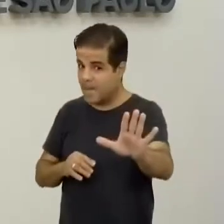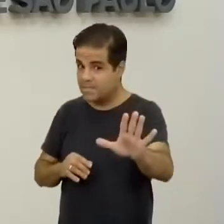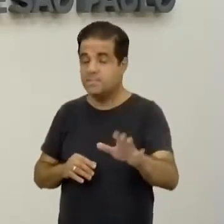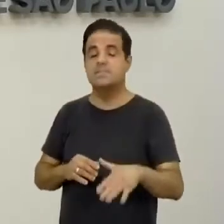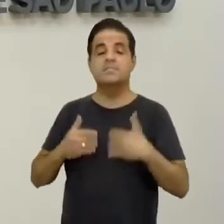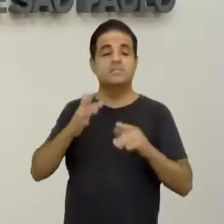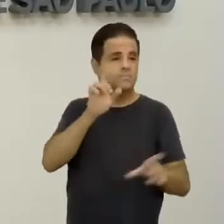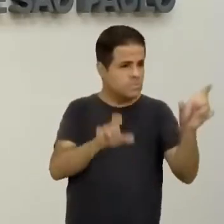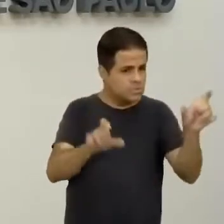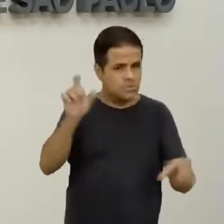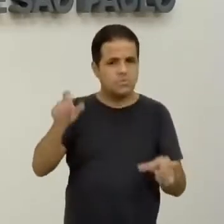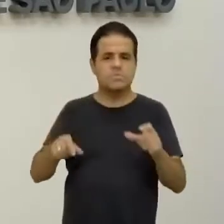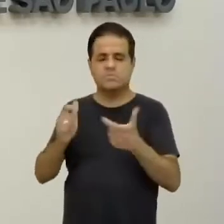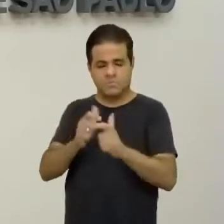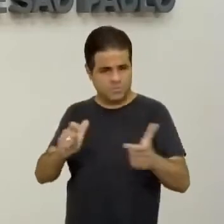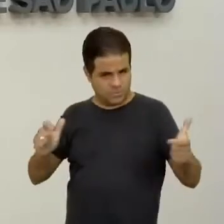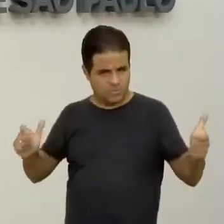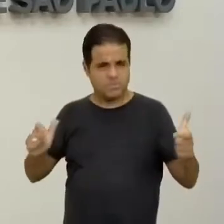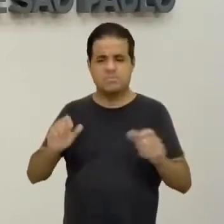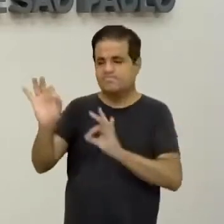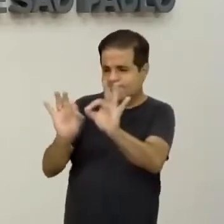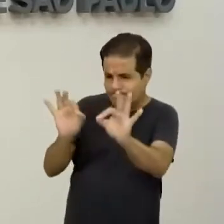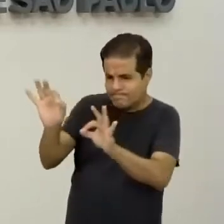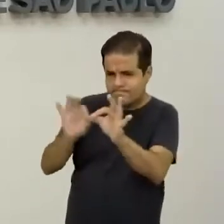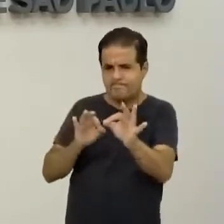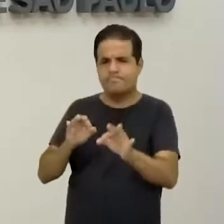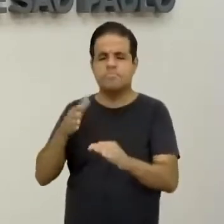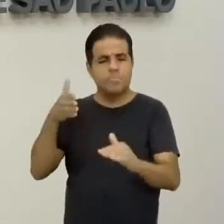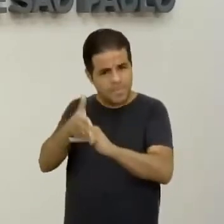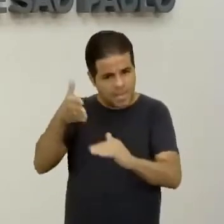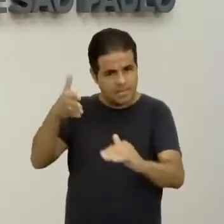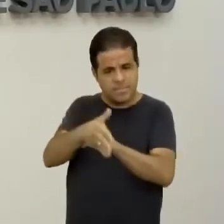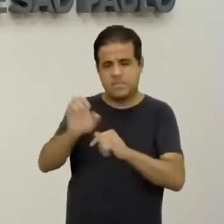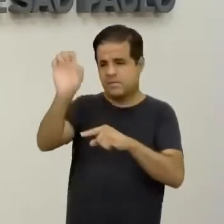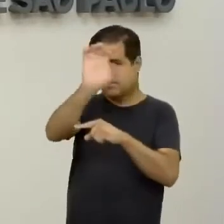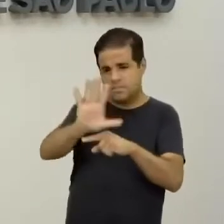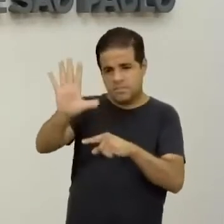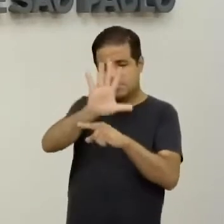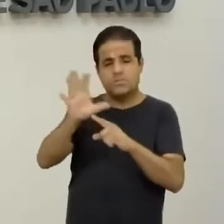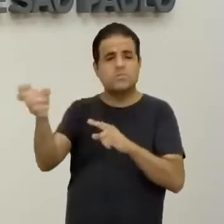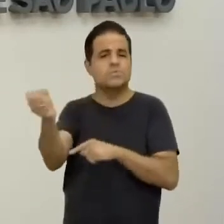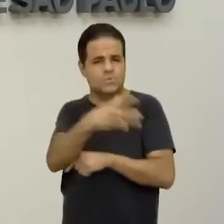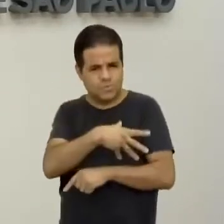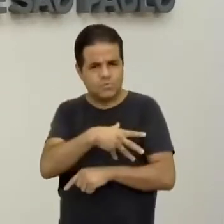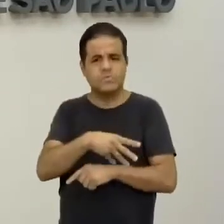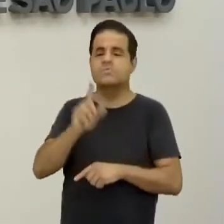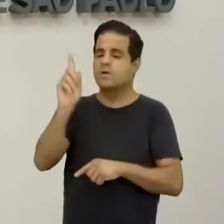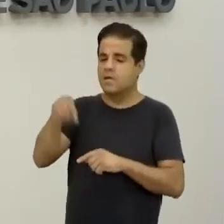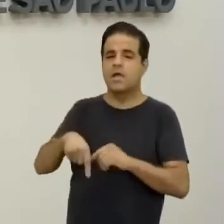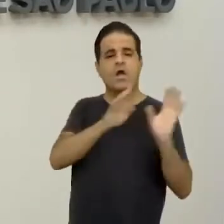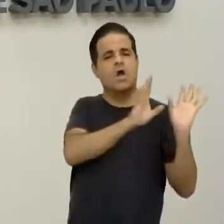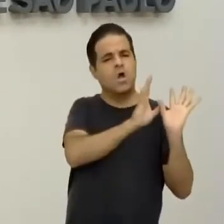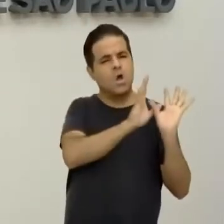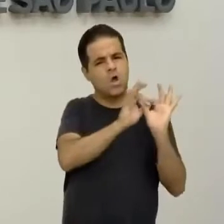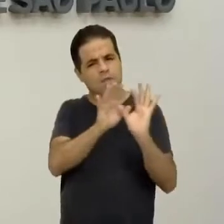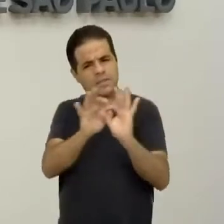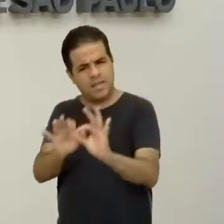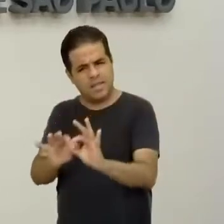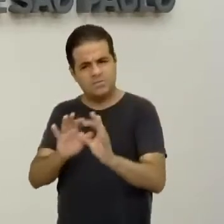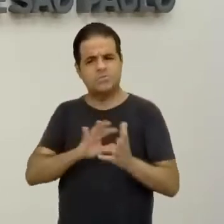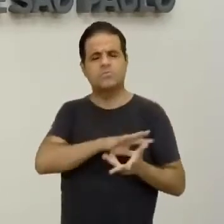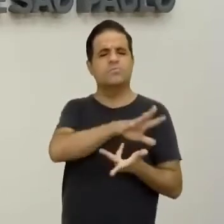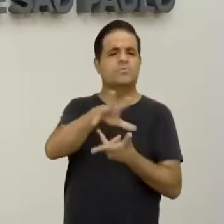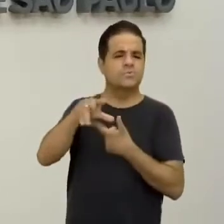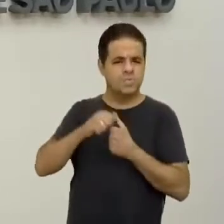os agentes que estavam estruturando aquela Constituição participaram do Estado Novo. Então, esse é o contexto mundial,